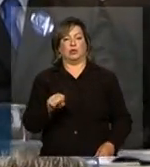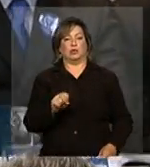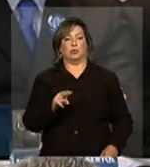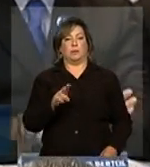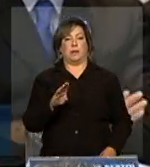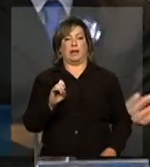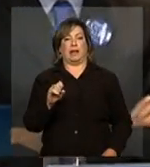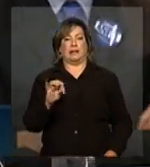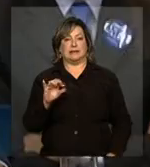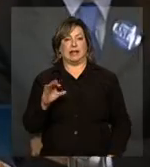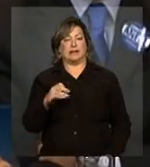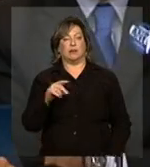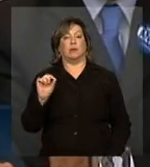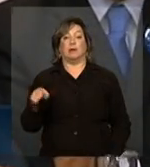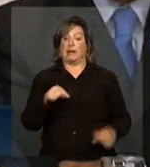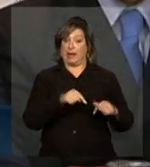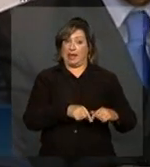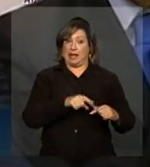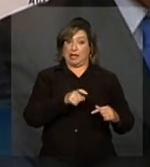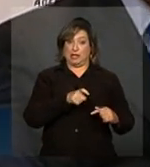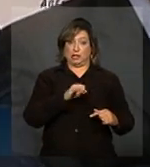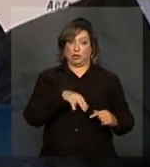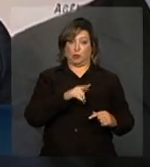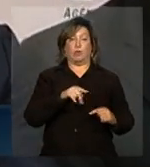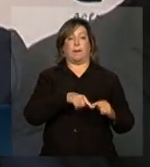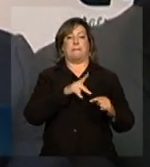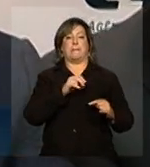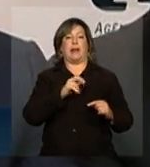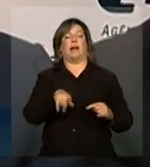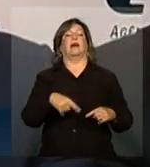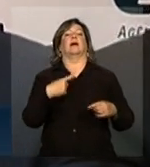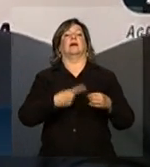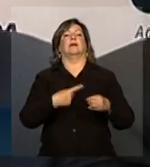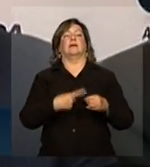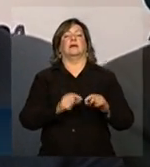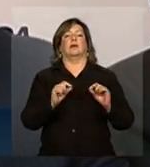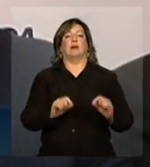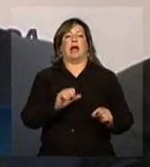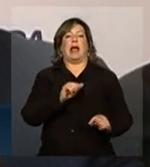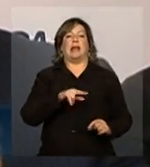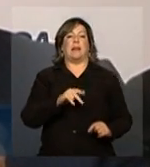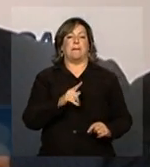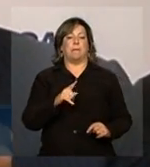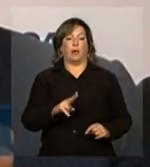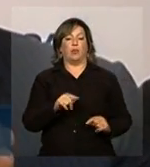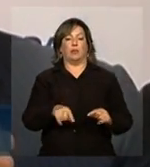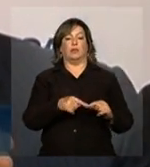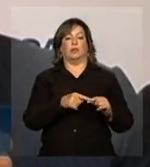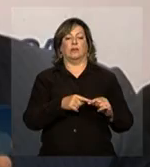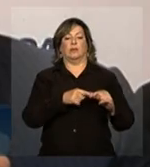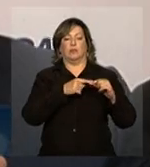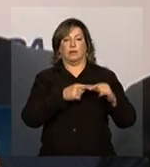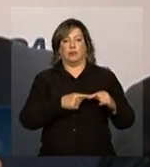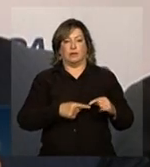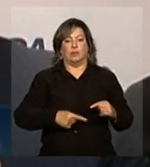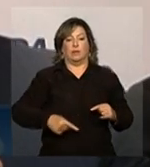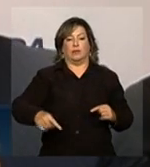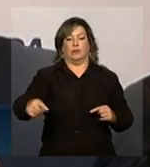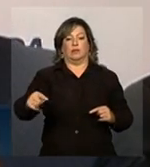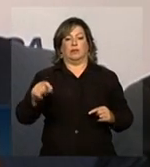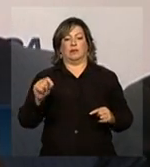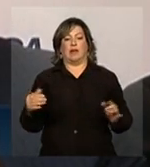Xingu, que está no estado do Pará, ela fica no município de Anapu. Então, ela sai do município de Anapu, no Pará,